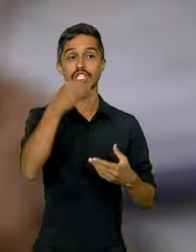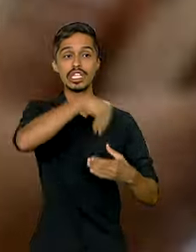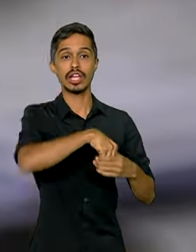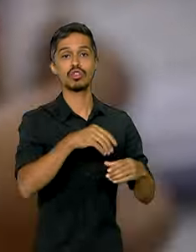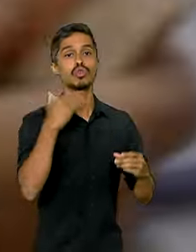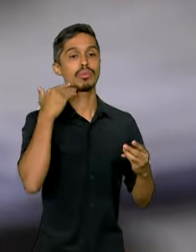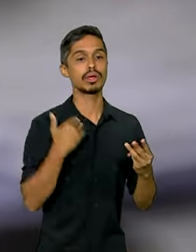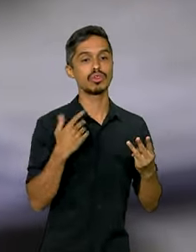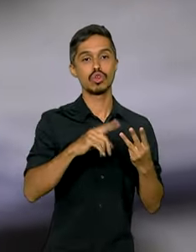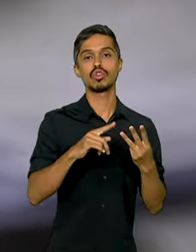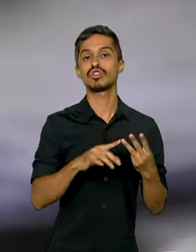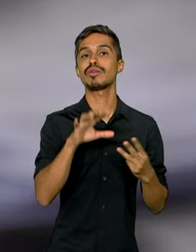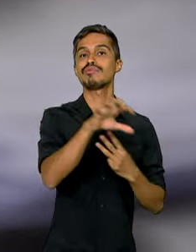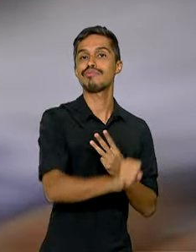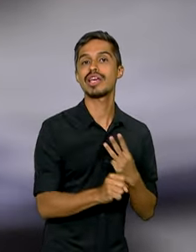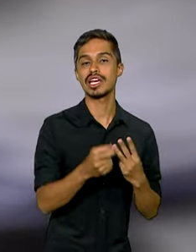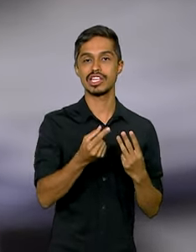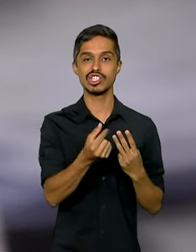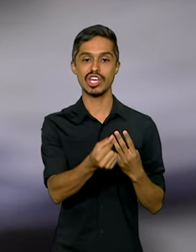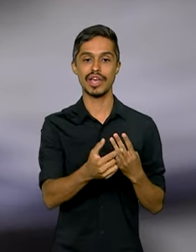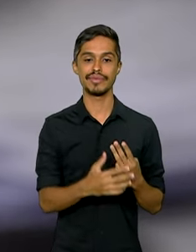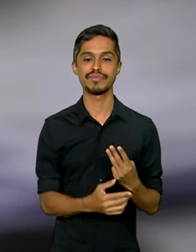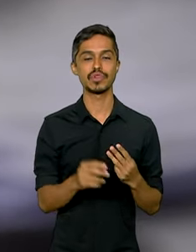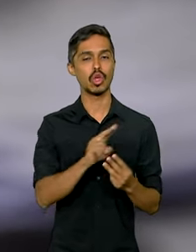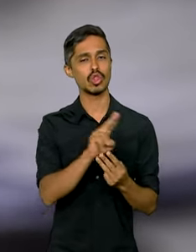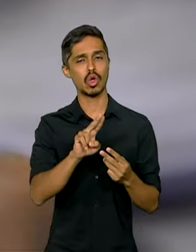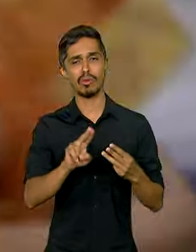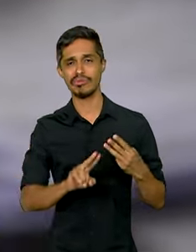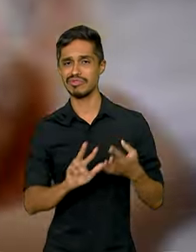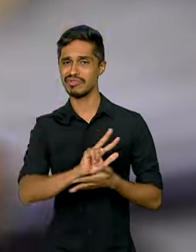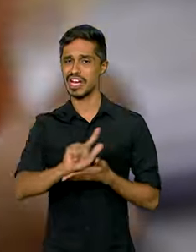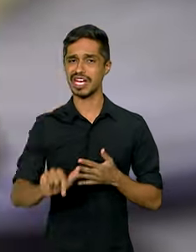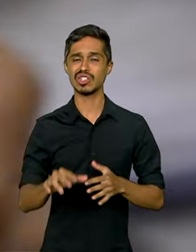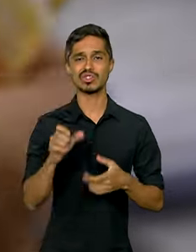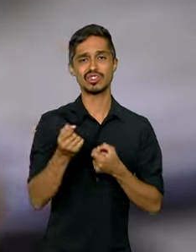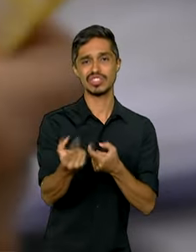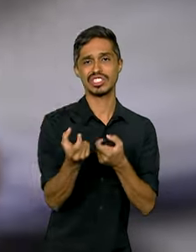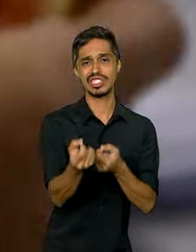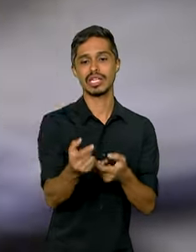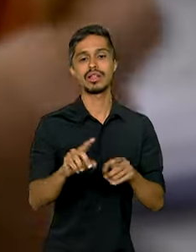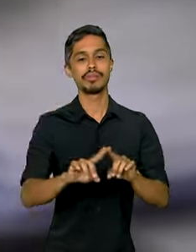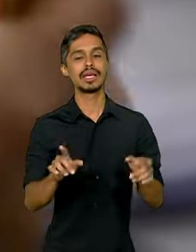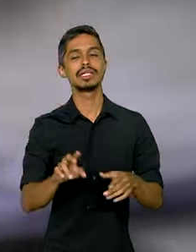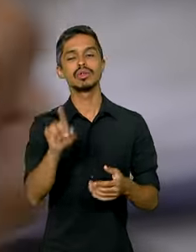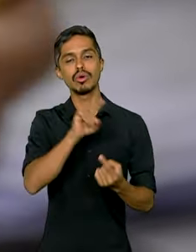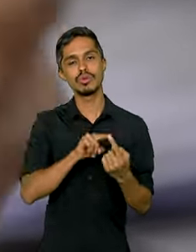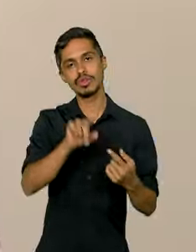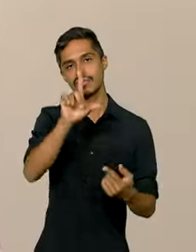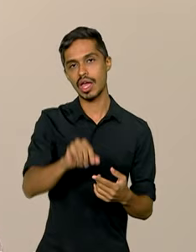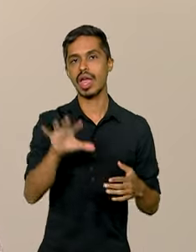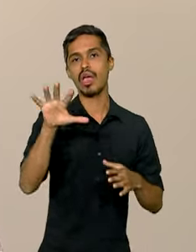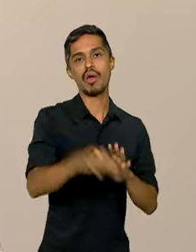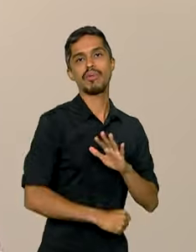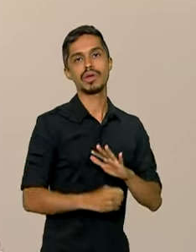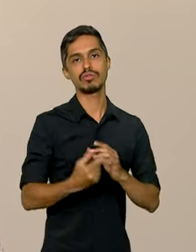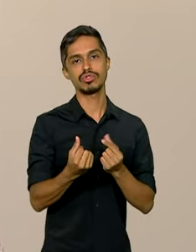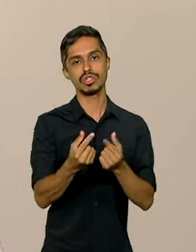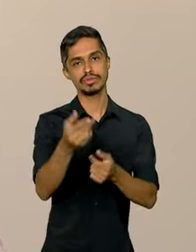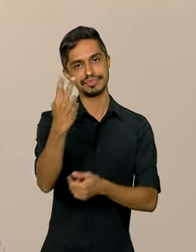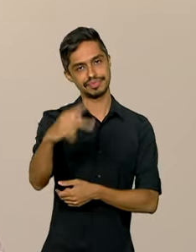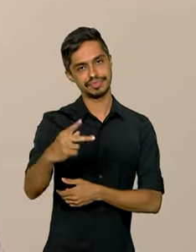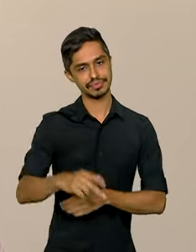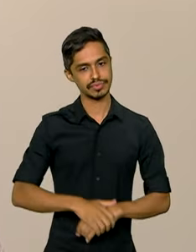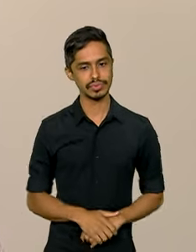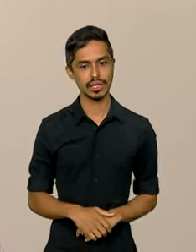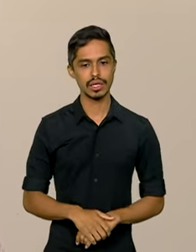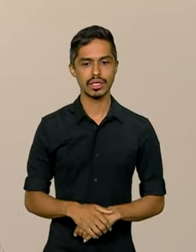de dinheiro. Os nomes mudam. Mas o objetivo é o mesmo, roubar as pessoas. No final do ano, ali